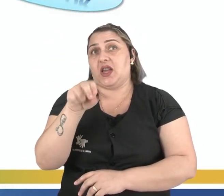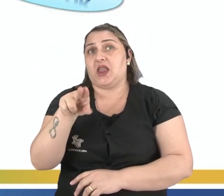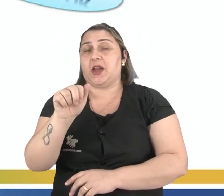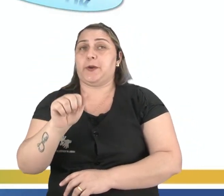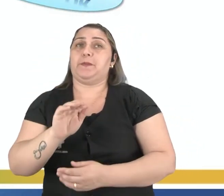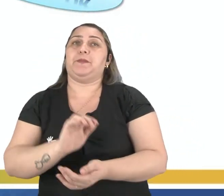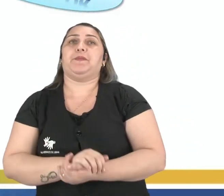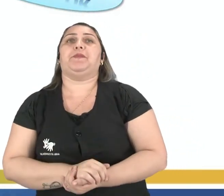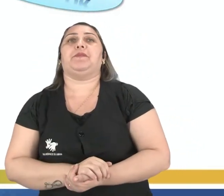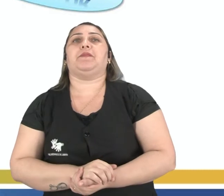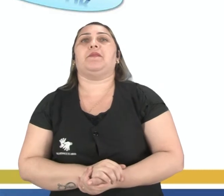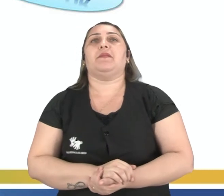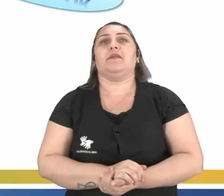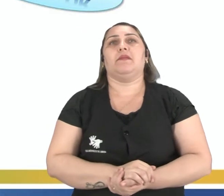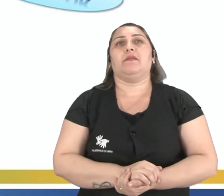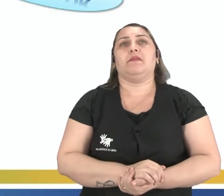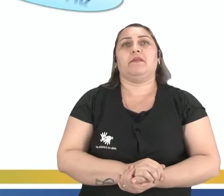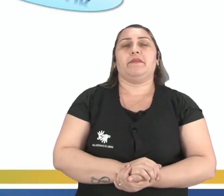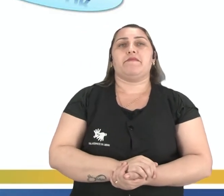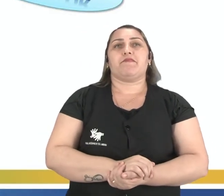I was born in Dubai.